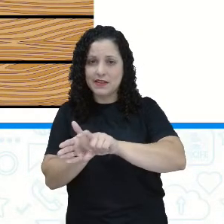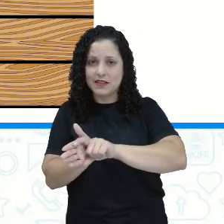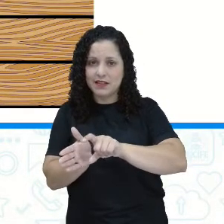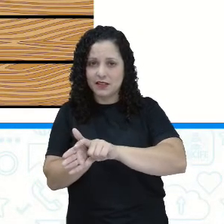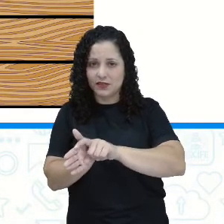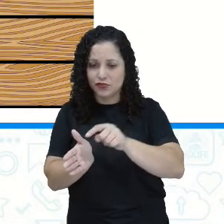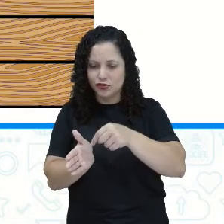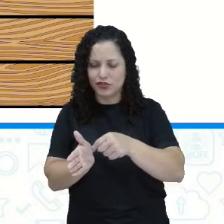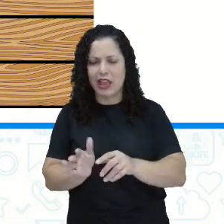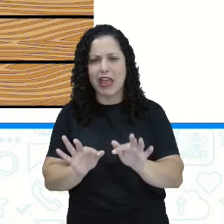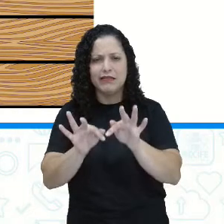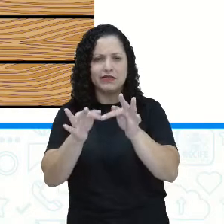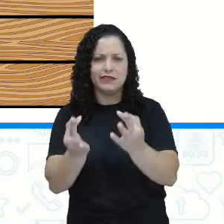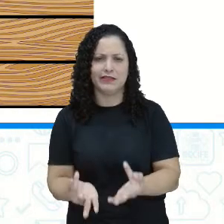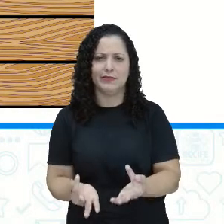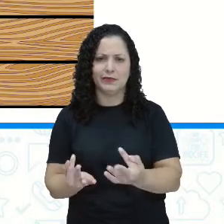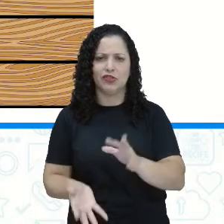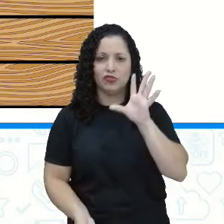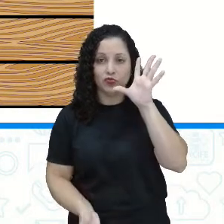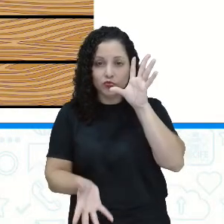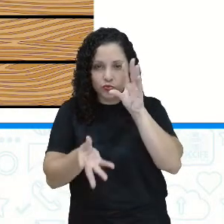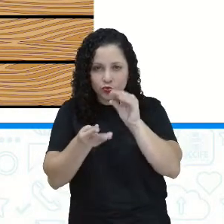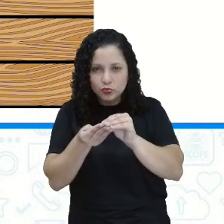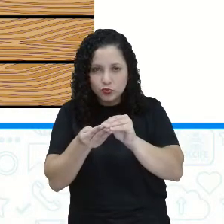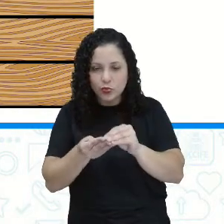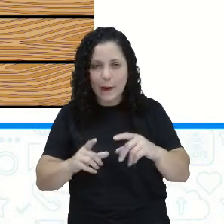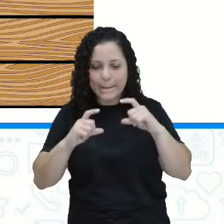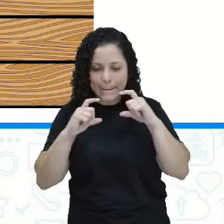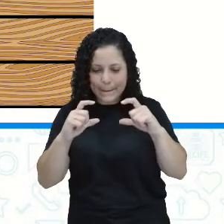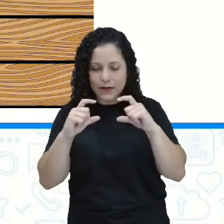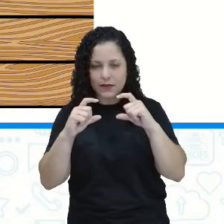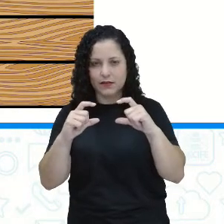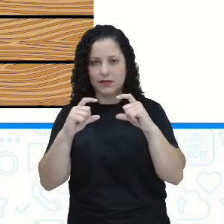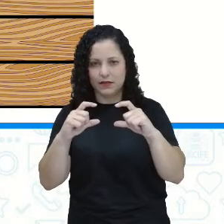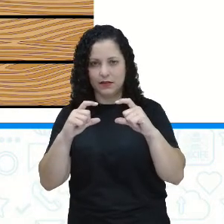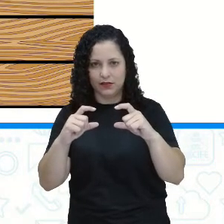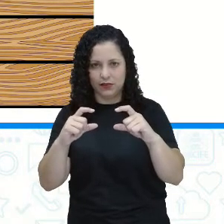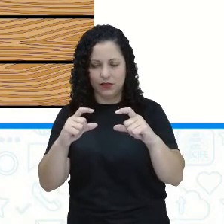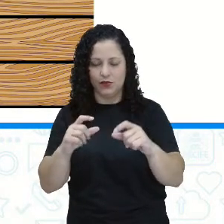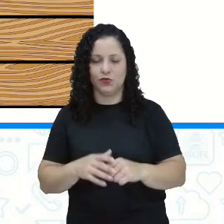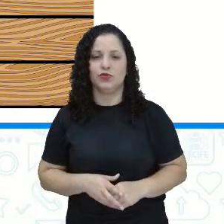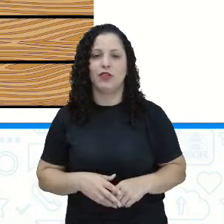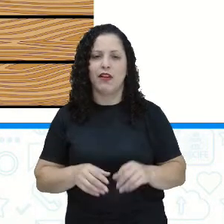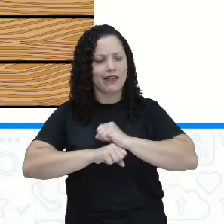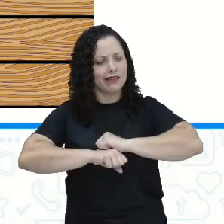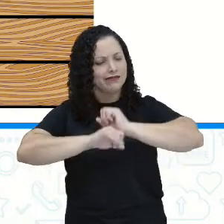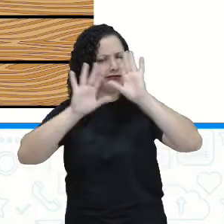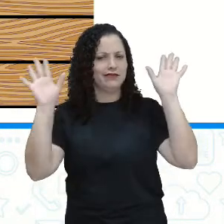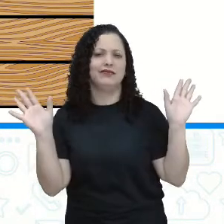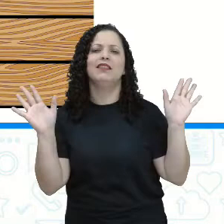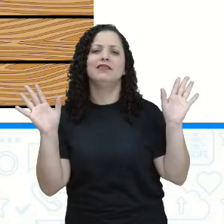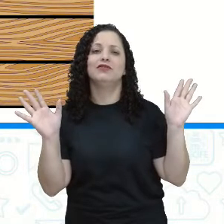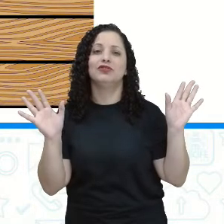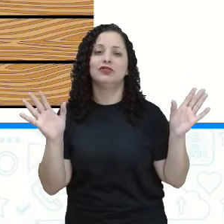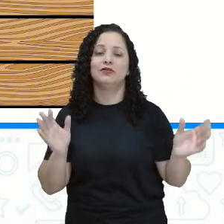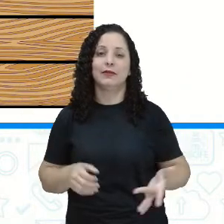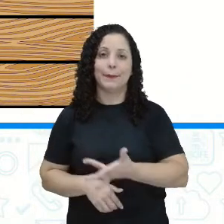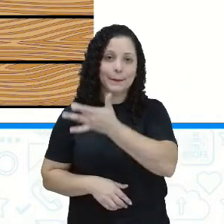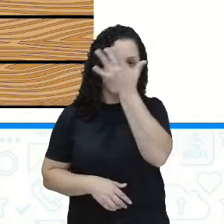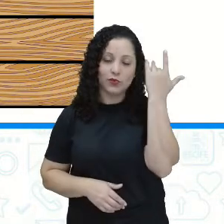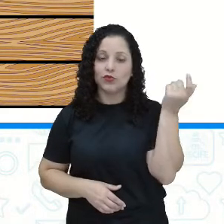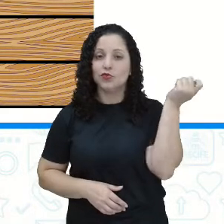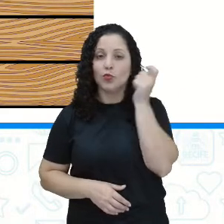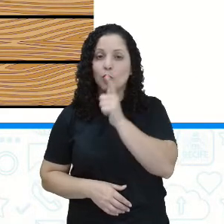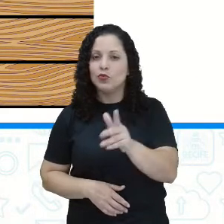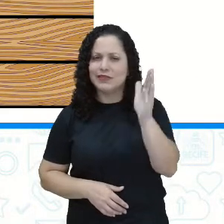são mensagens simples, tá? Precisam ser curtinhas, precisam ser claras, onde as pessoas consigam